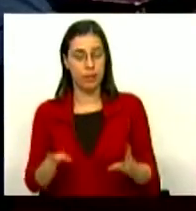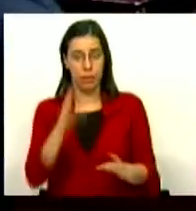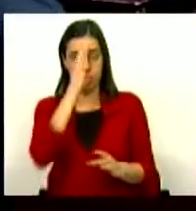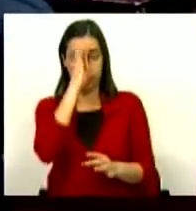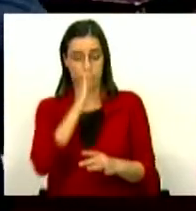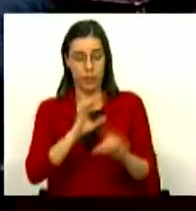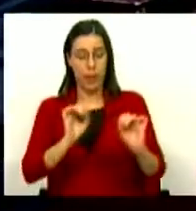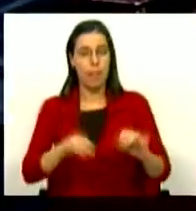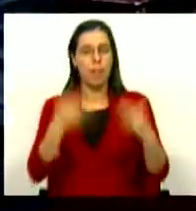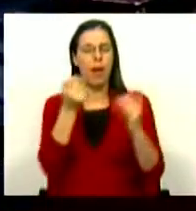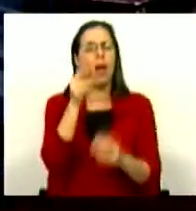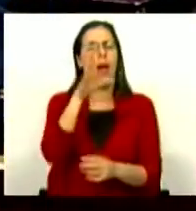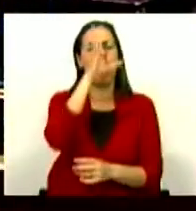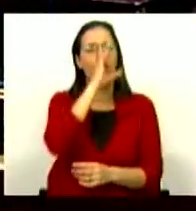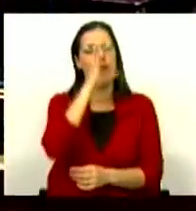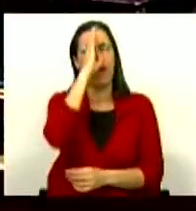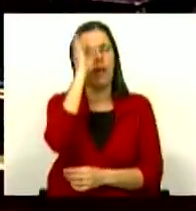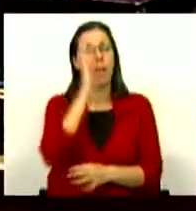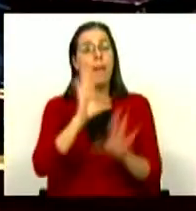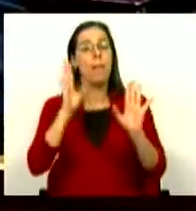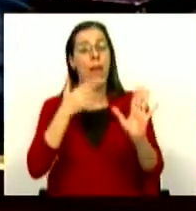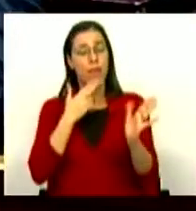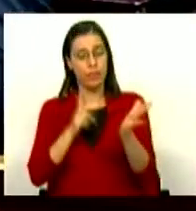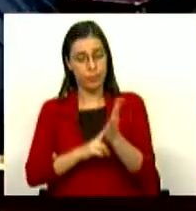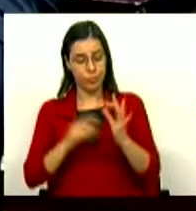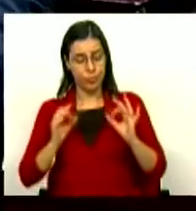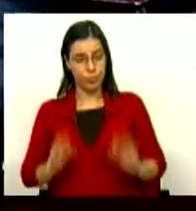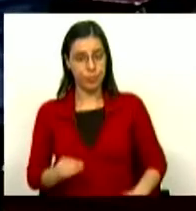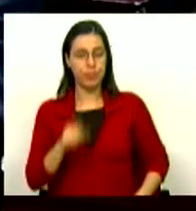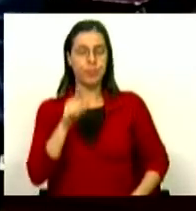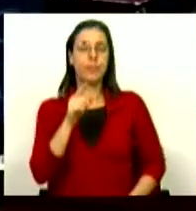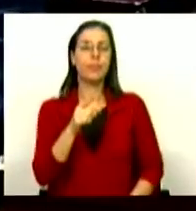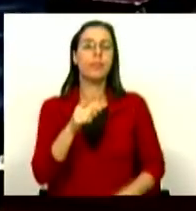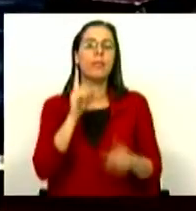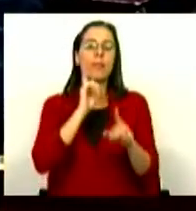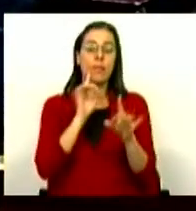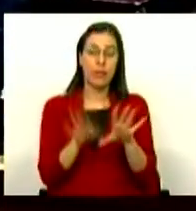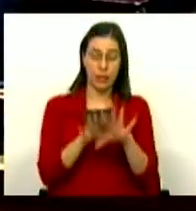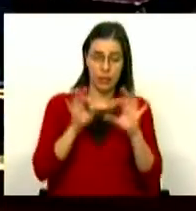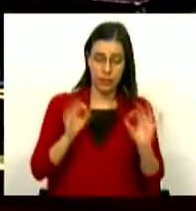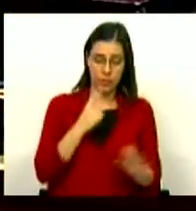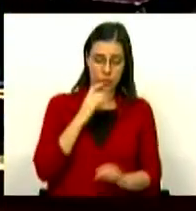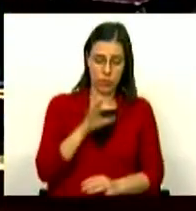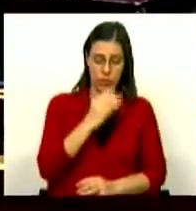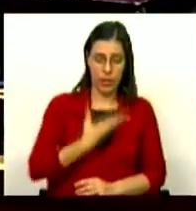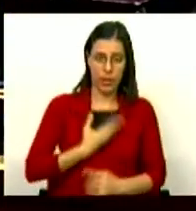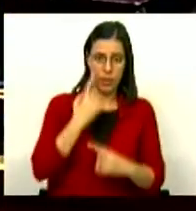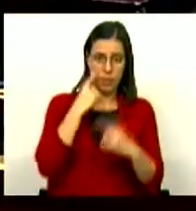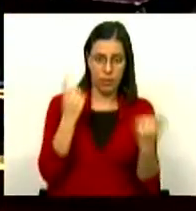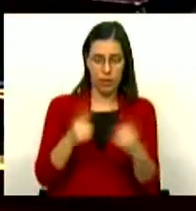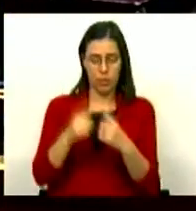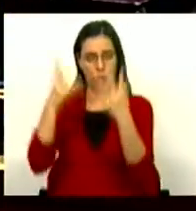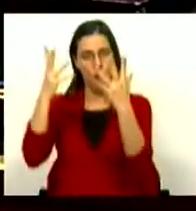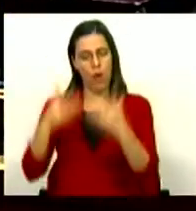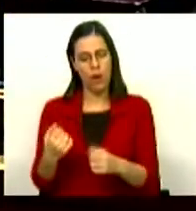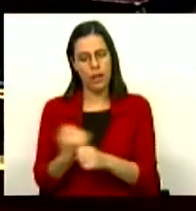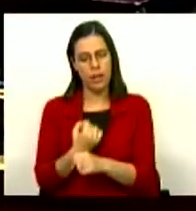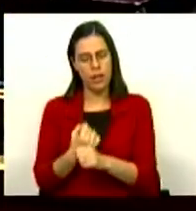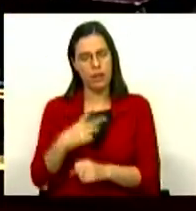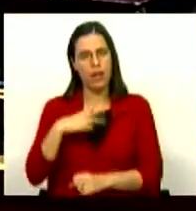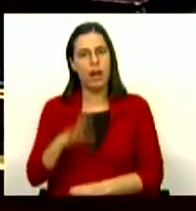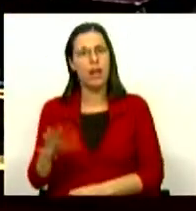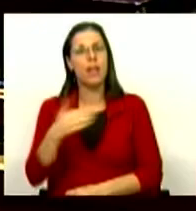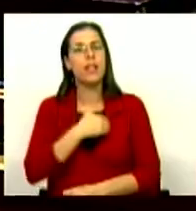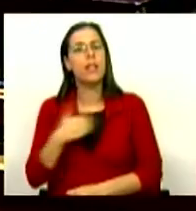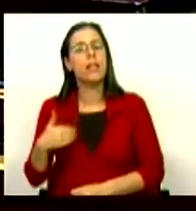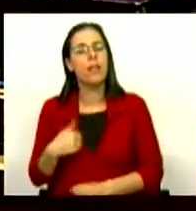das prioridades do anterior Governo, mas o que é certo é que essa montante igual entre os juros da dívida pública e o Orçamento do Serviço Nacional de Saúde